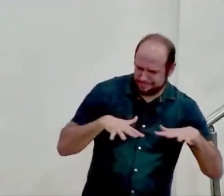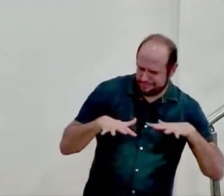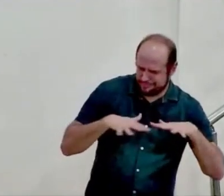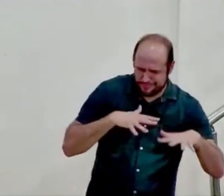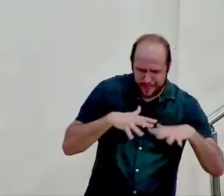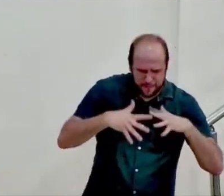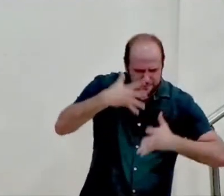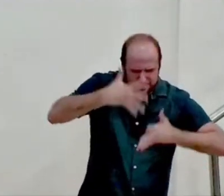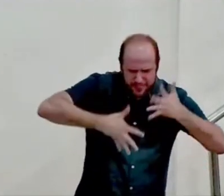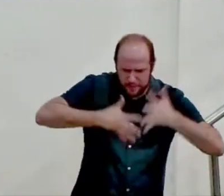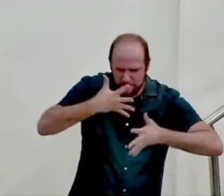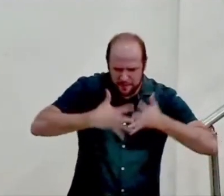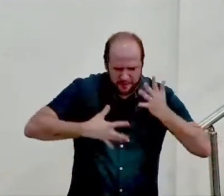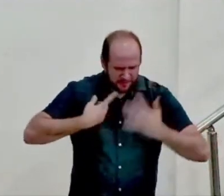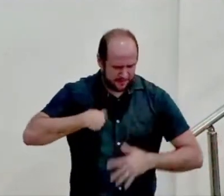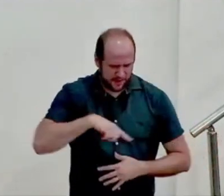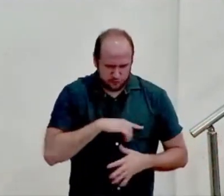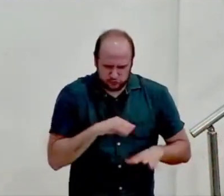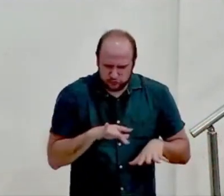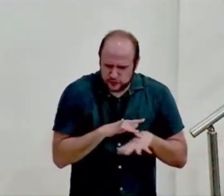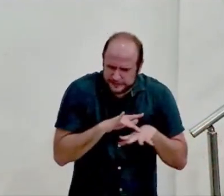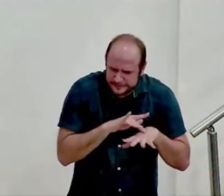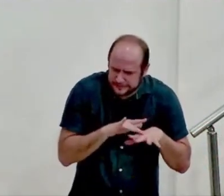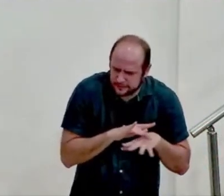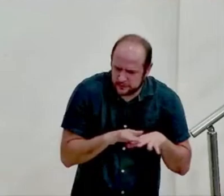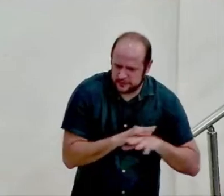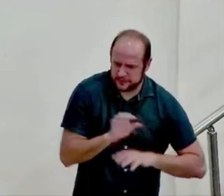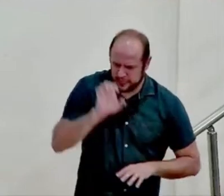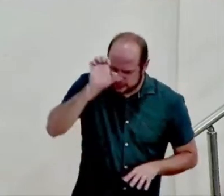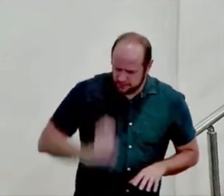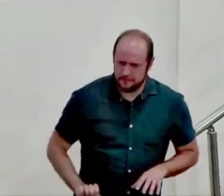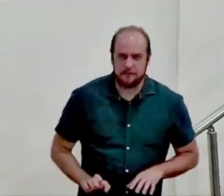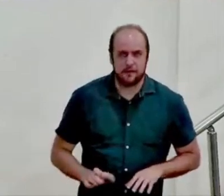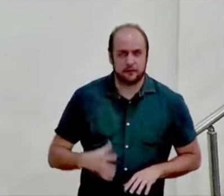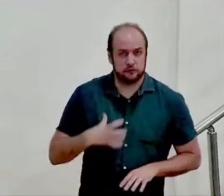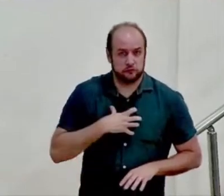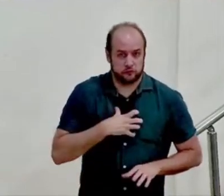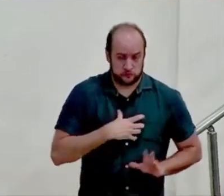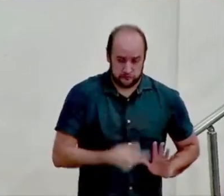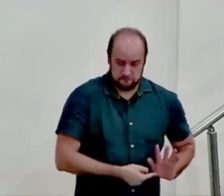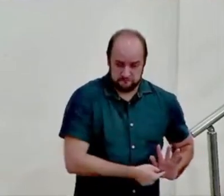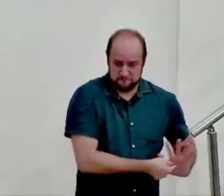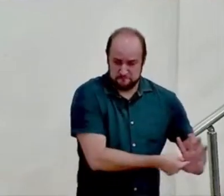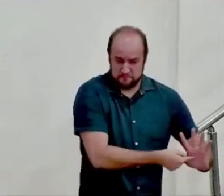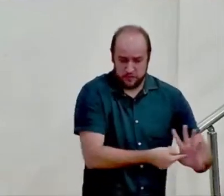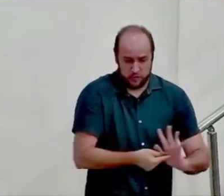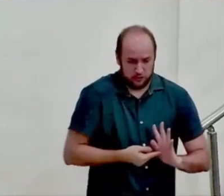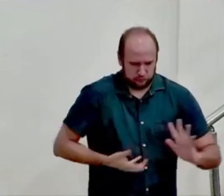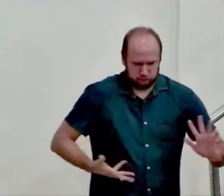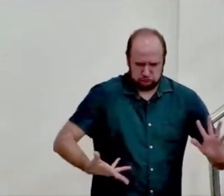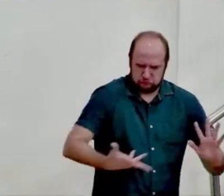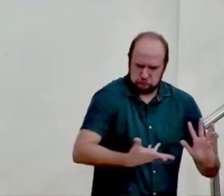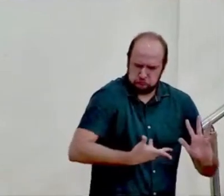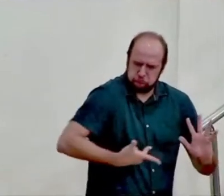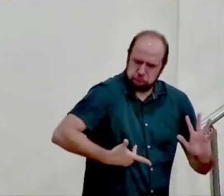sensibilidade moral que são apresentadas de maneiras sedutoras atrativas